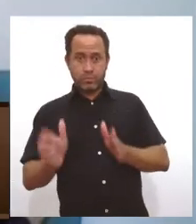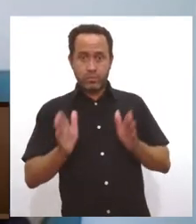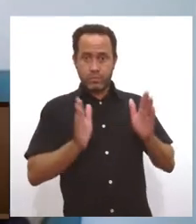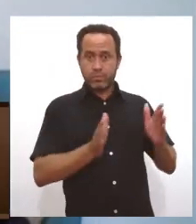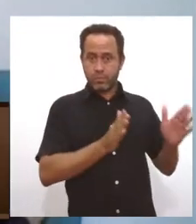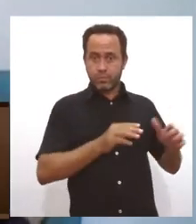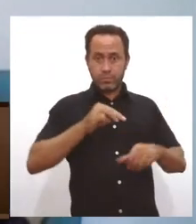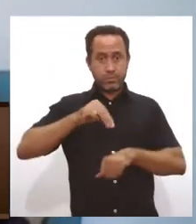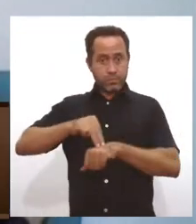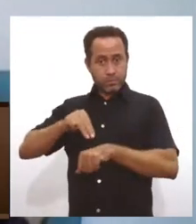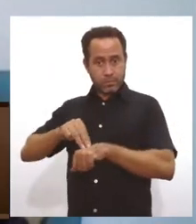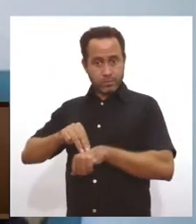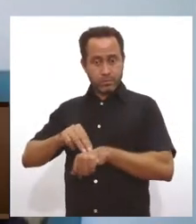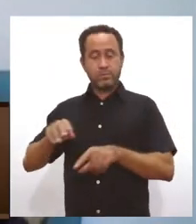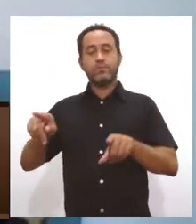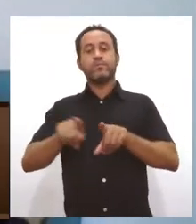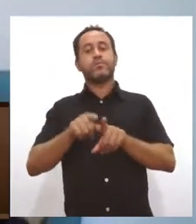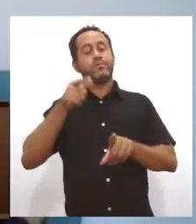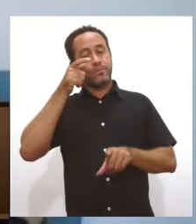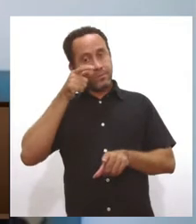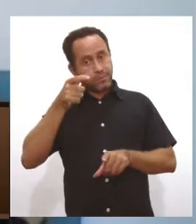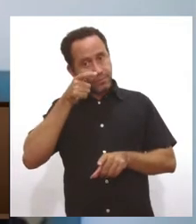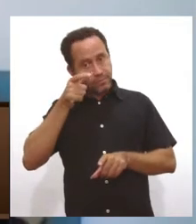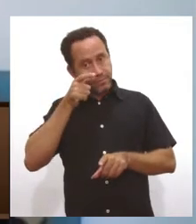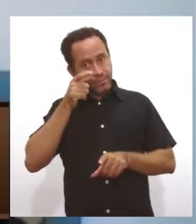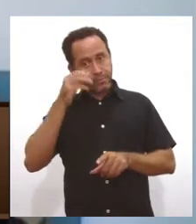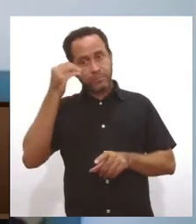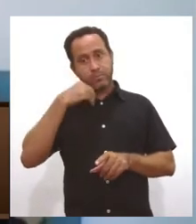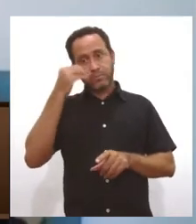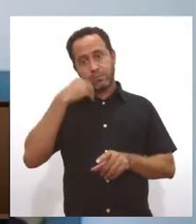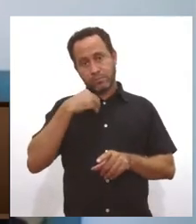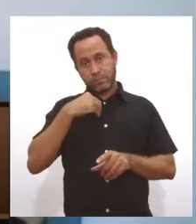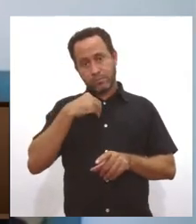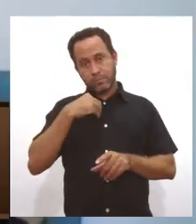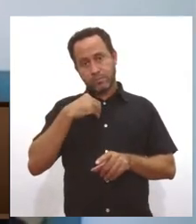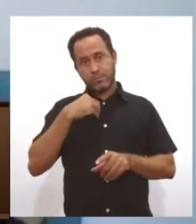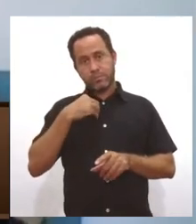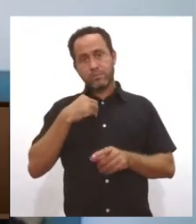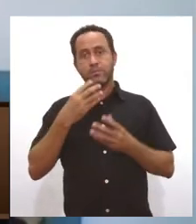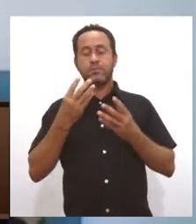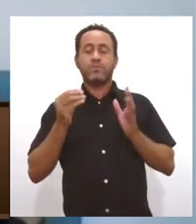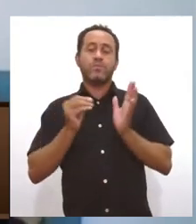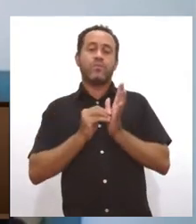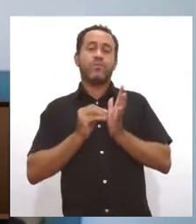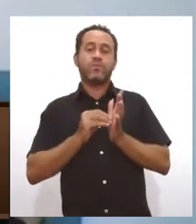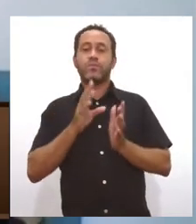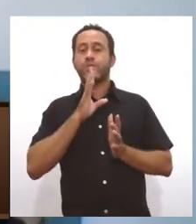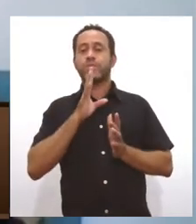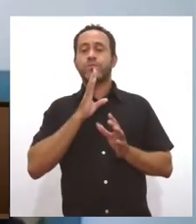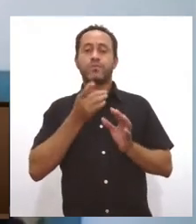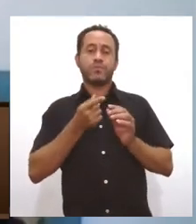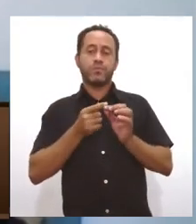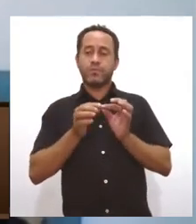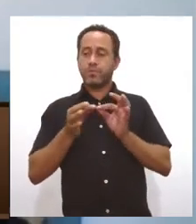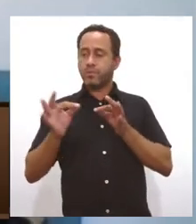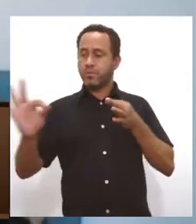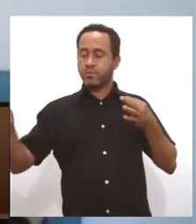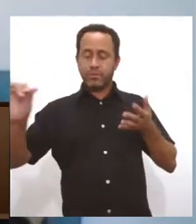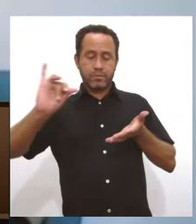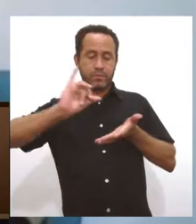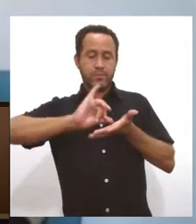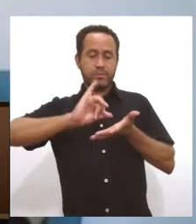E aí, o que a gente observa é uma fragilidade enorme, né? Principalmente quando a gente se distancia dos grandes centros.